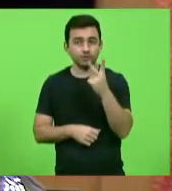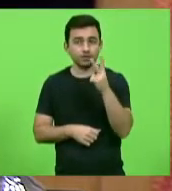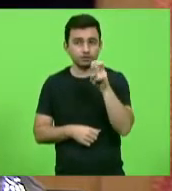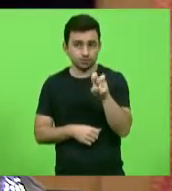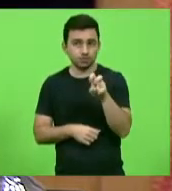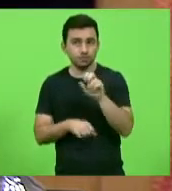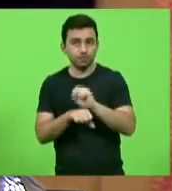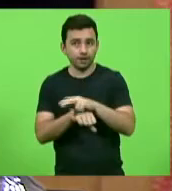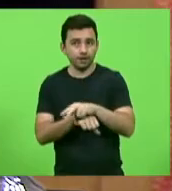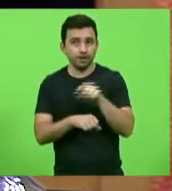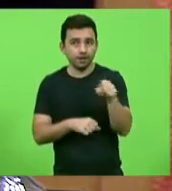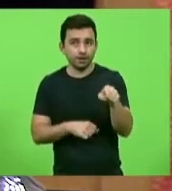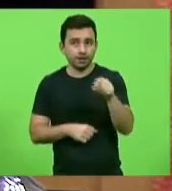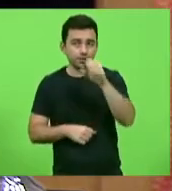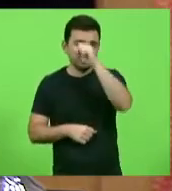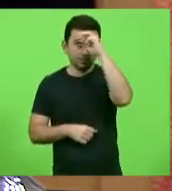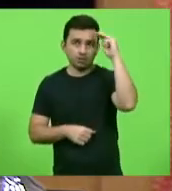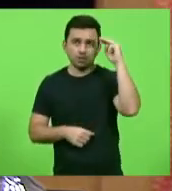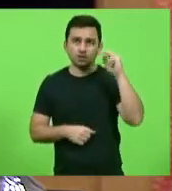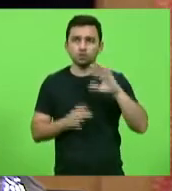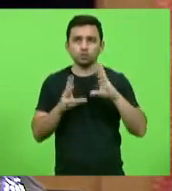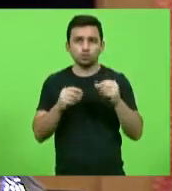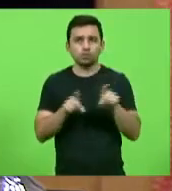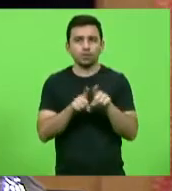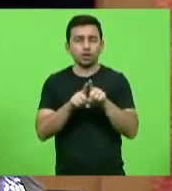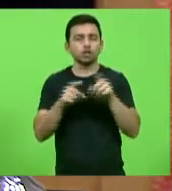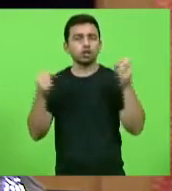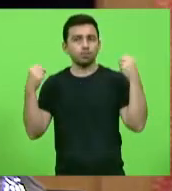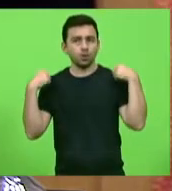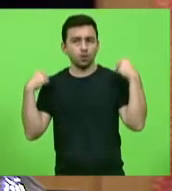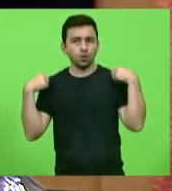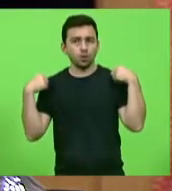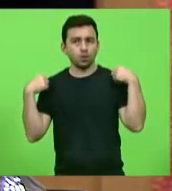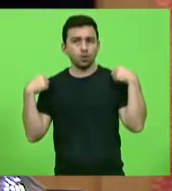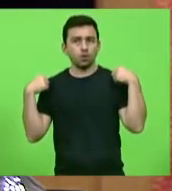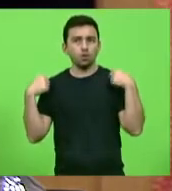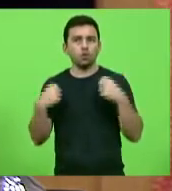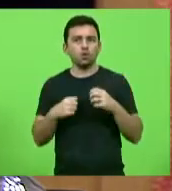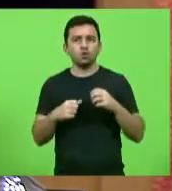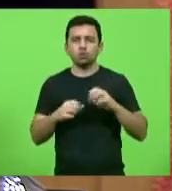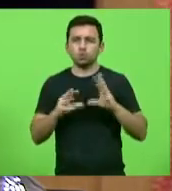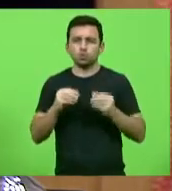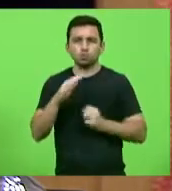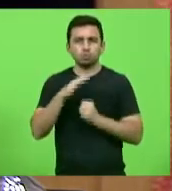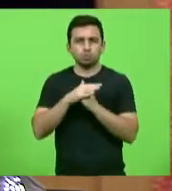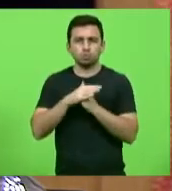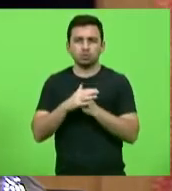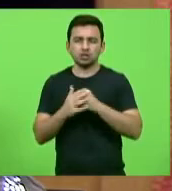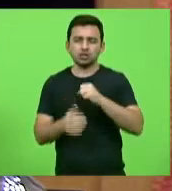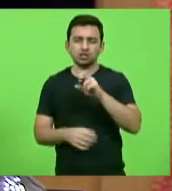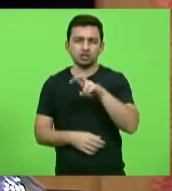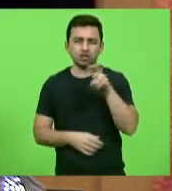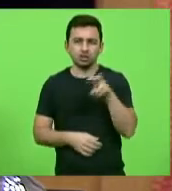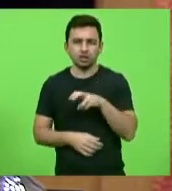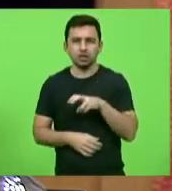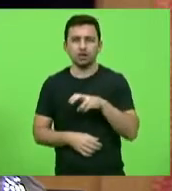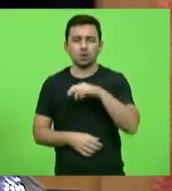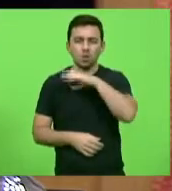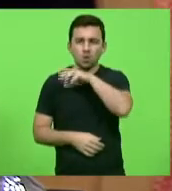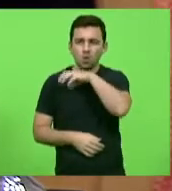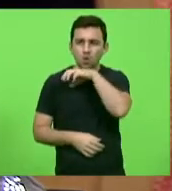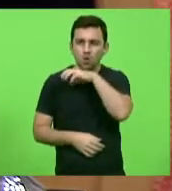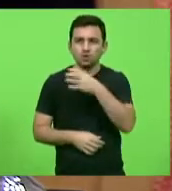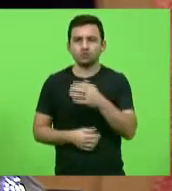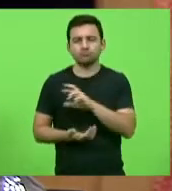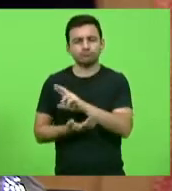UTI de São Miguel e todas de Chapecó, lotado, além dos outros, Xancherê, Concórdia, toda a